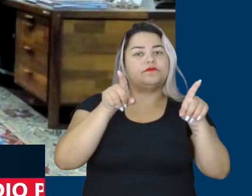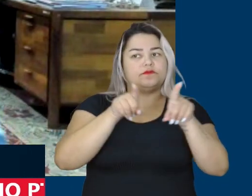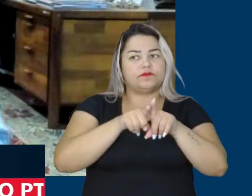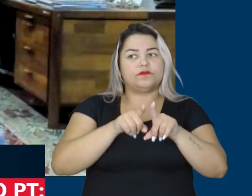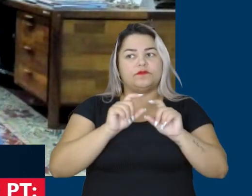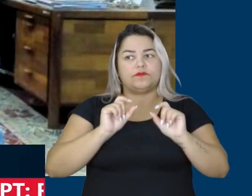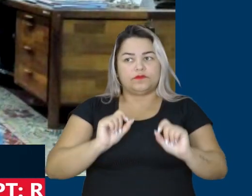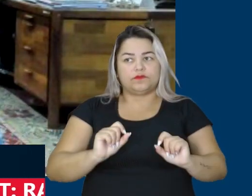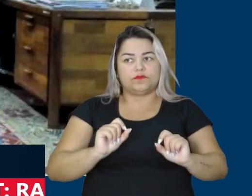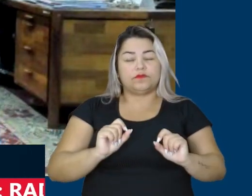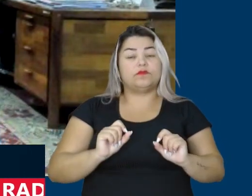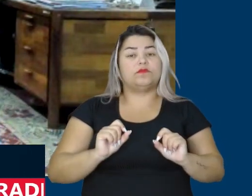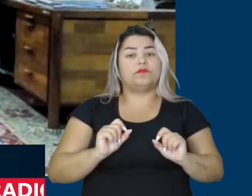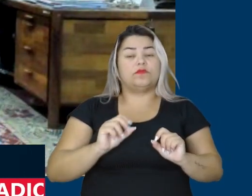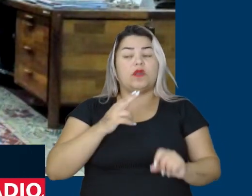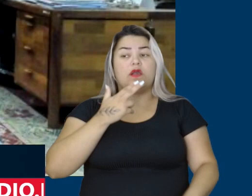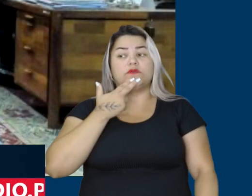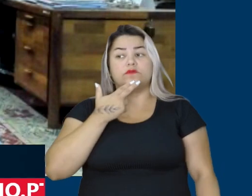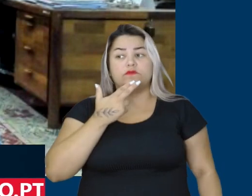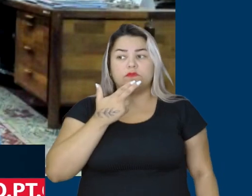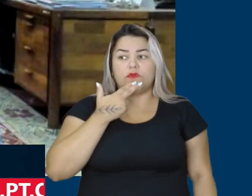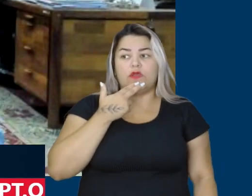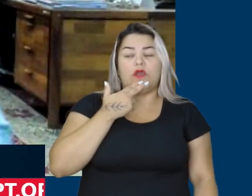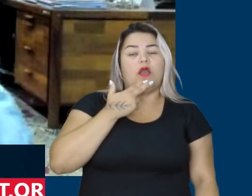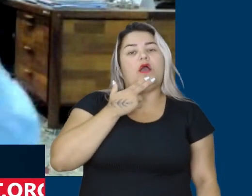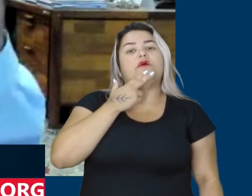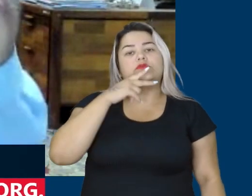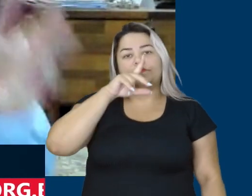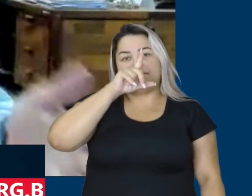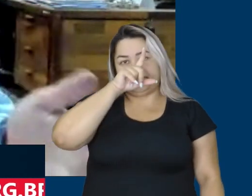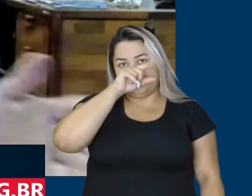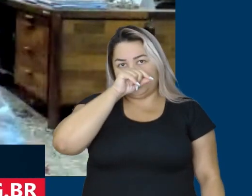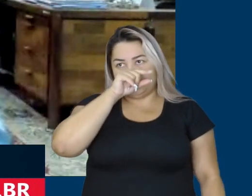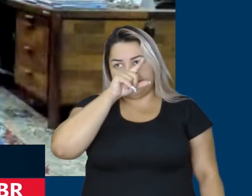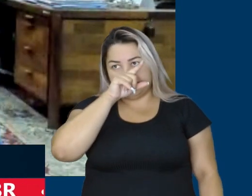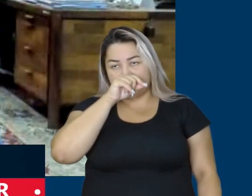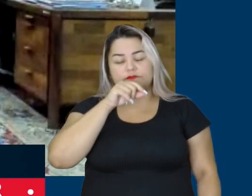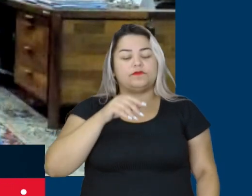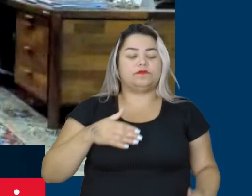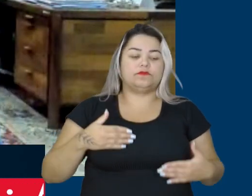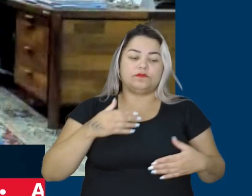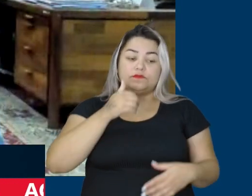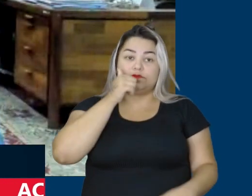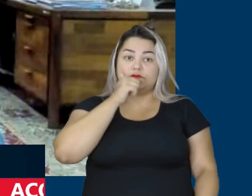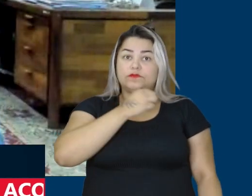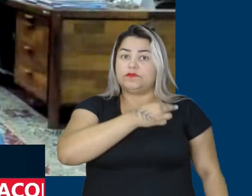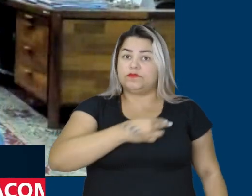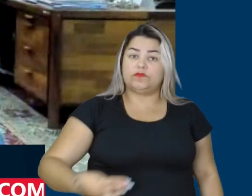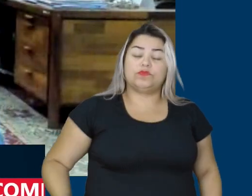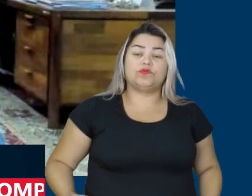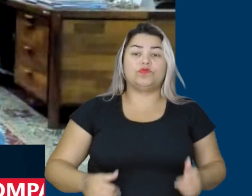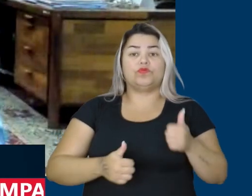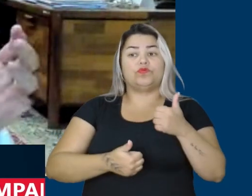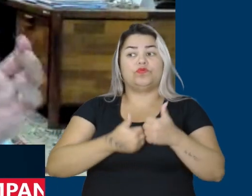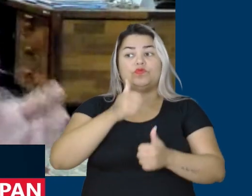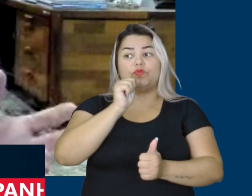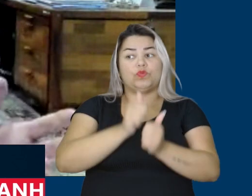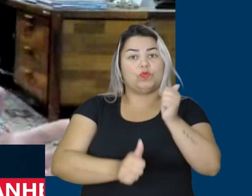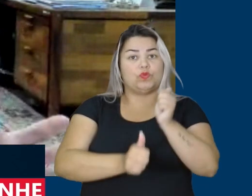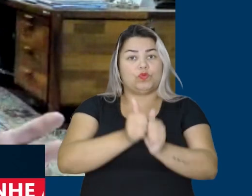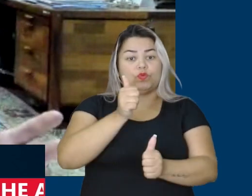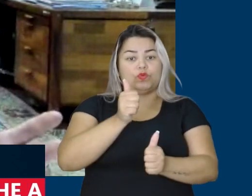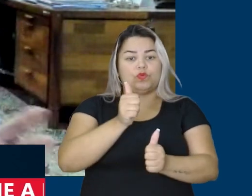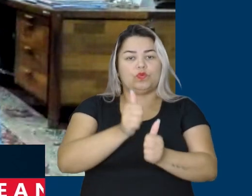do Haddad, tem a mão do Simoni Teve, tem a mão do Geraldo Alckmin, tem a mão da ministra da Cultura, do Esporte, tem a mão de todos